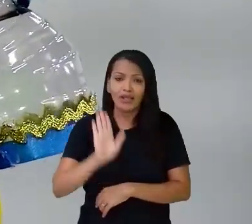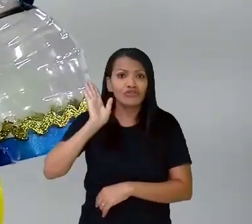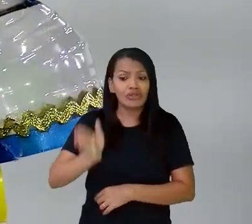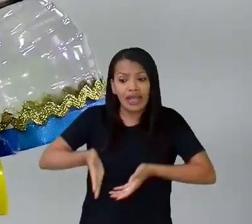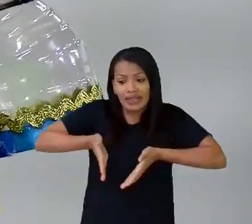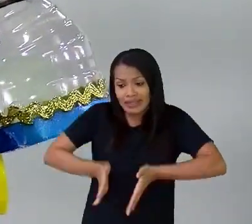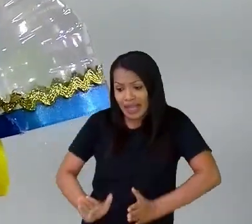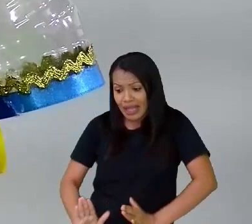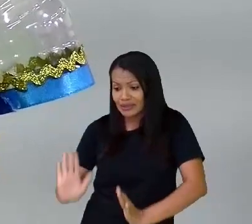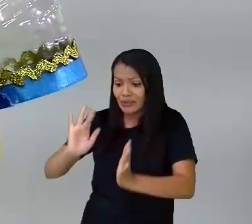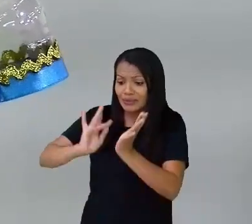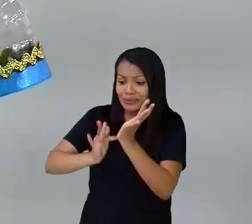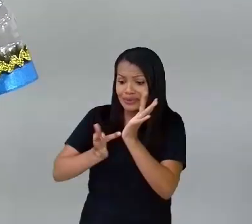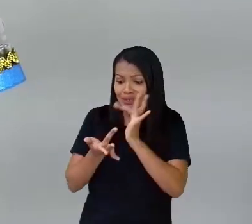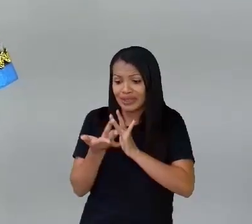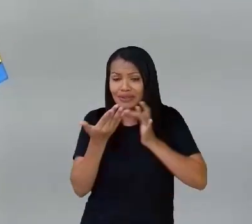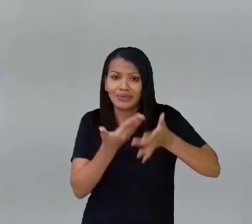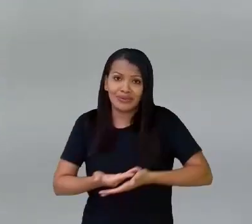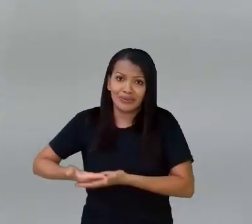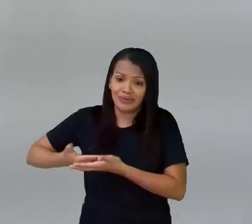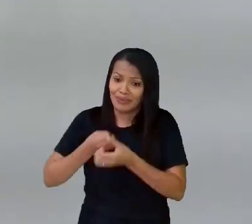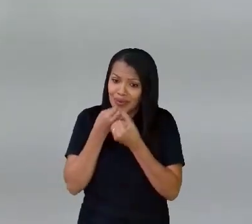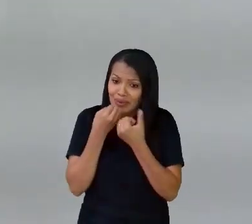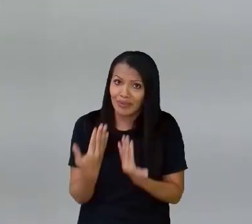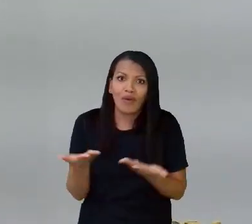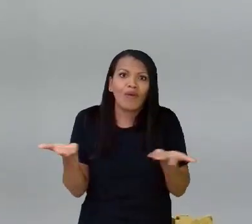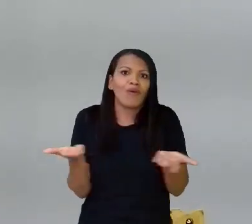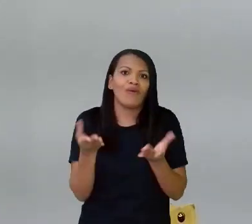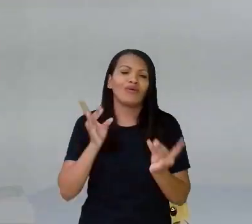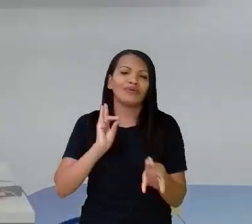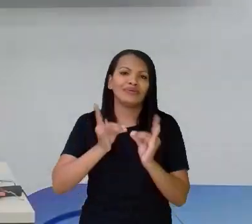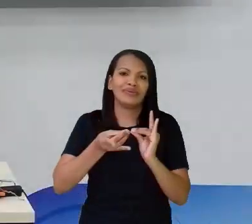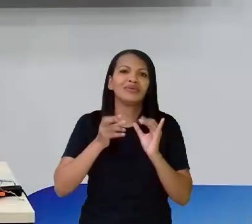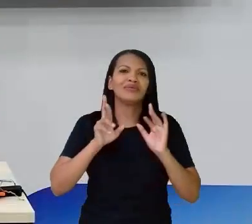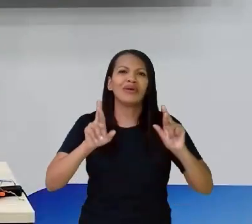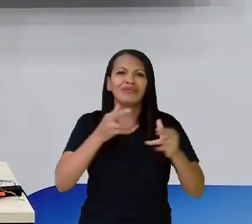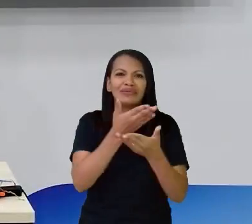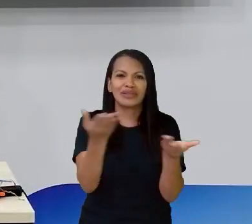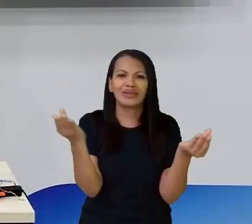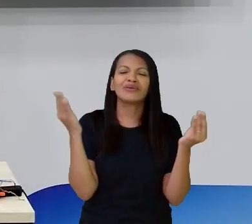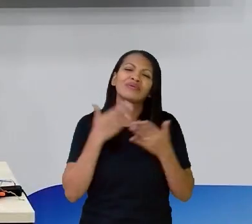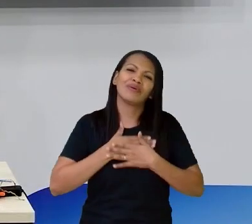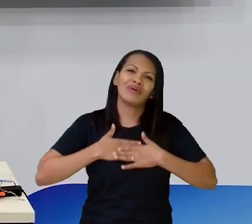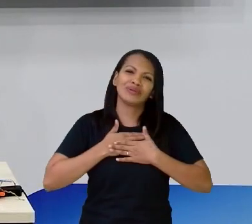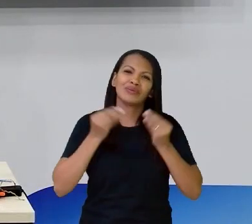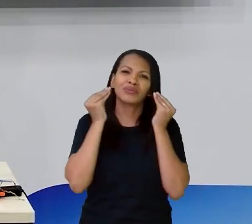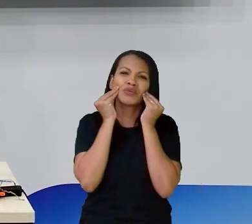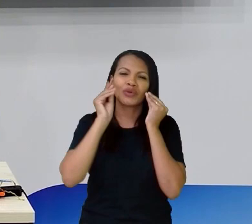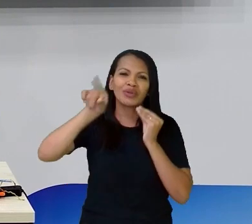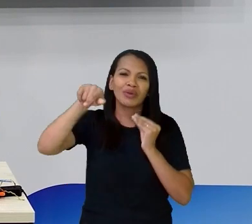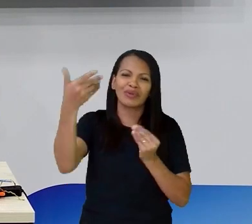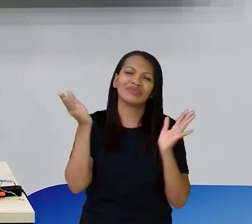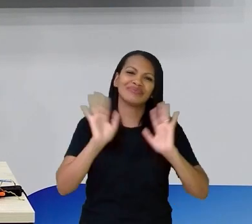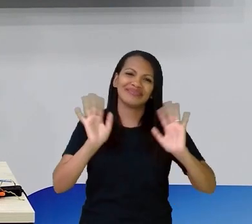nosso bem Essa foi Nossa oficina De hoje Espero que você Tenha gostado Beijo Até a próxima